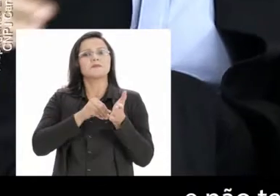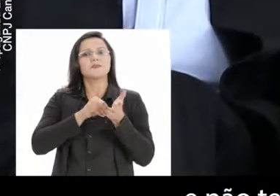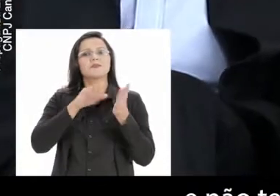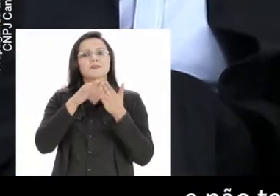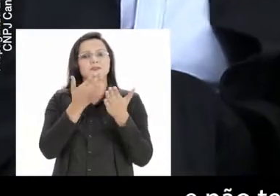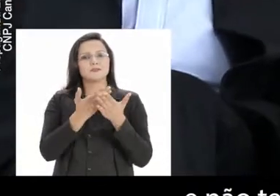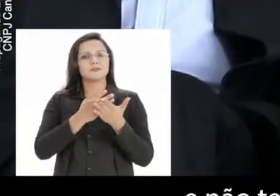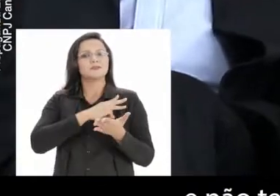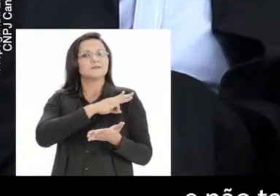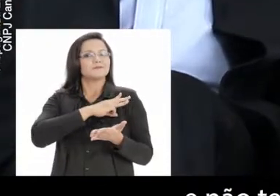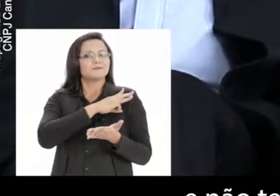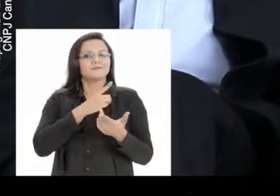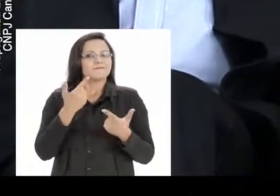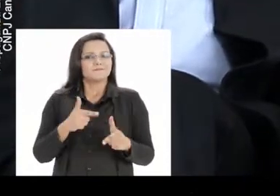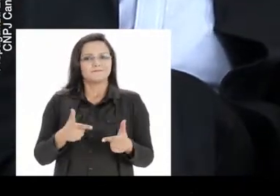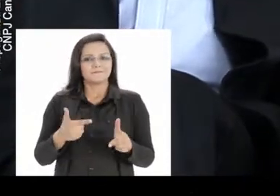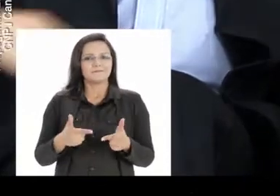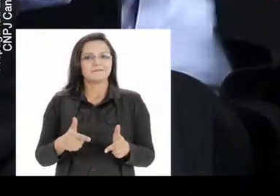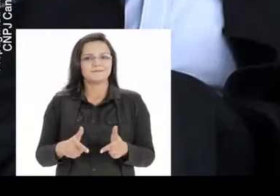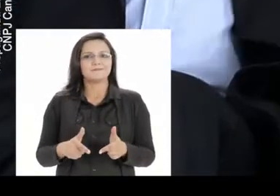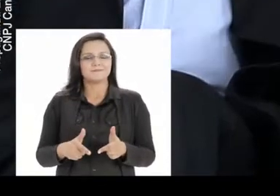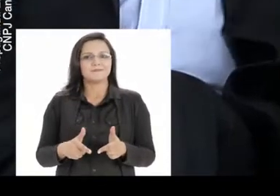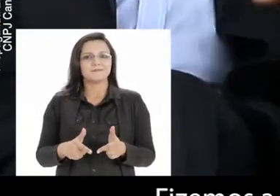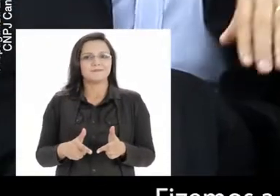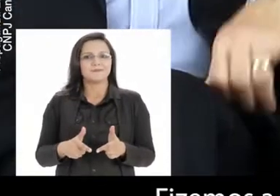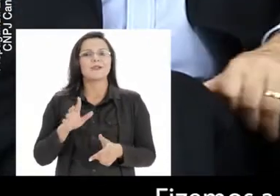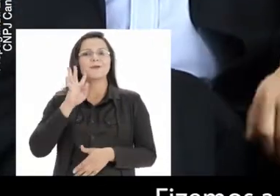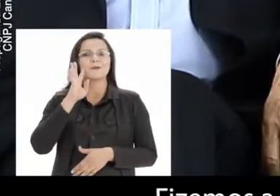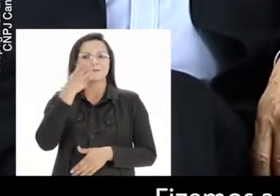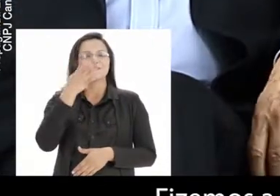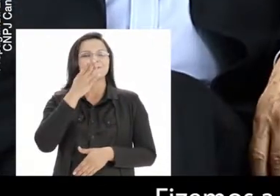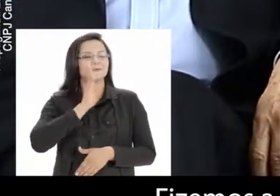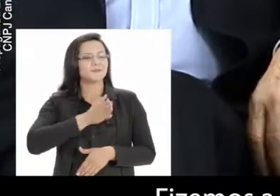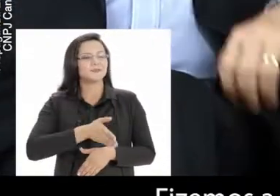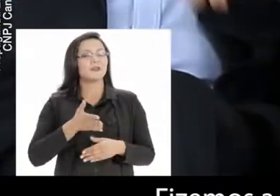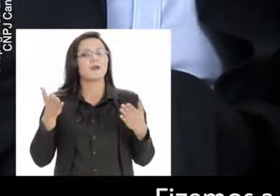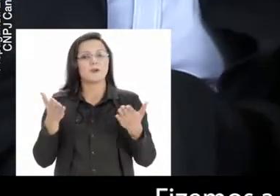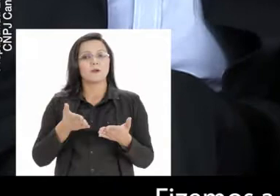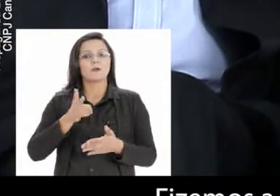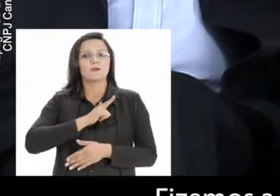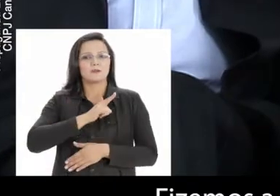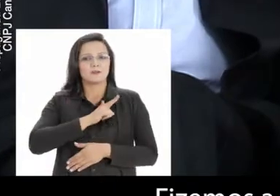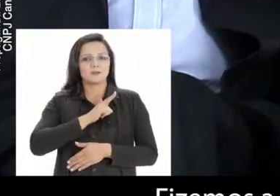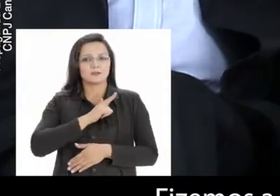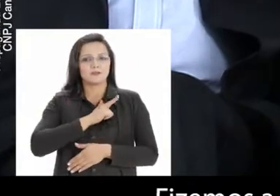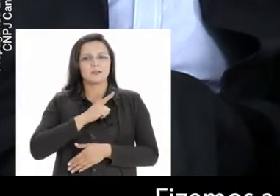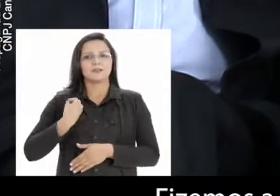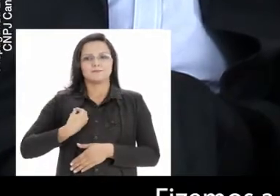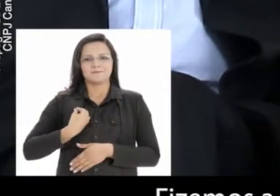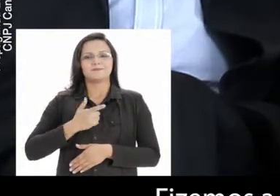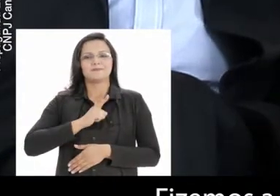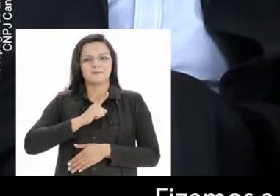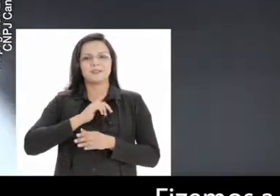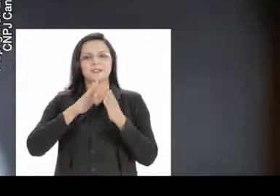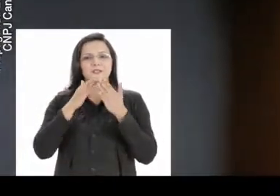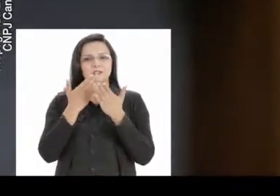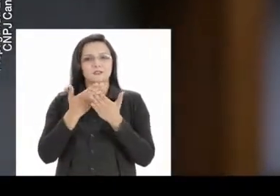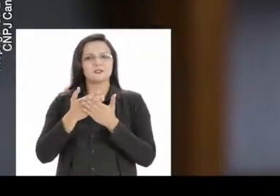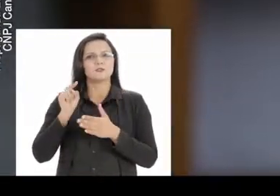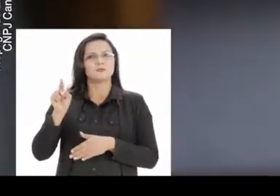escola para ele fazer o ensino médio. É verdade, é verdade. Fizemos a expansão. Hoje nós temos a presença das escolas